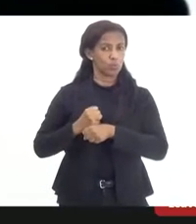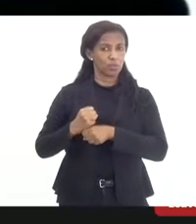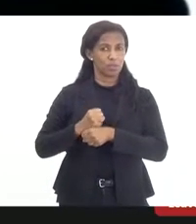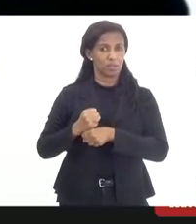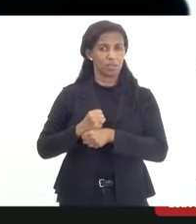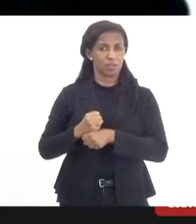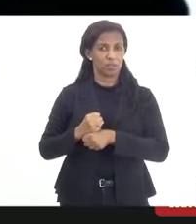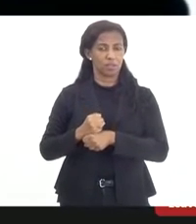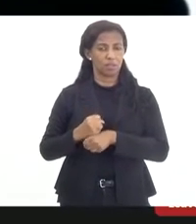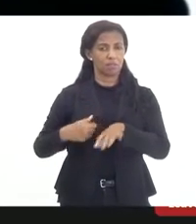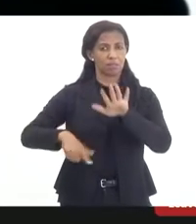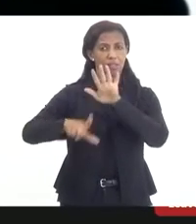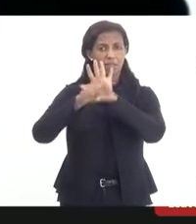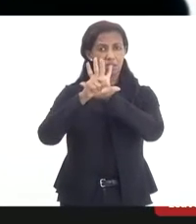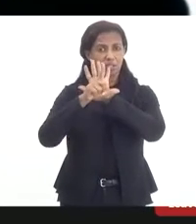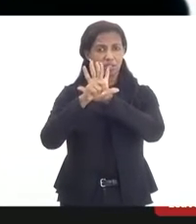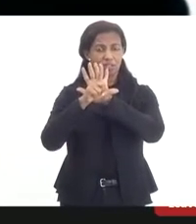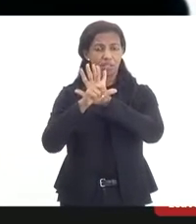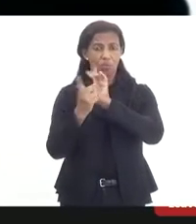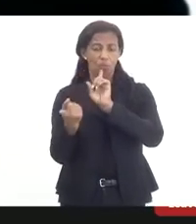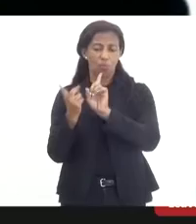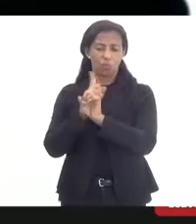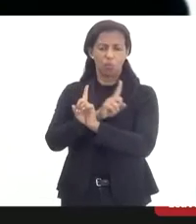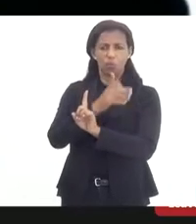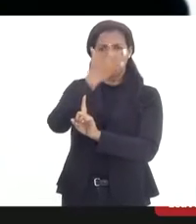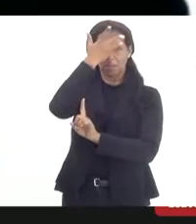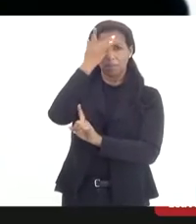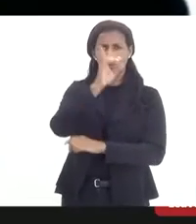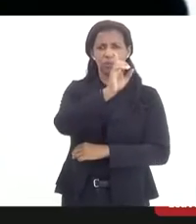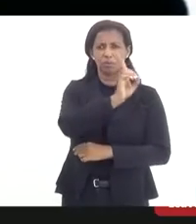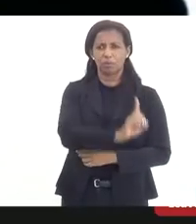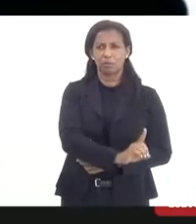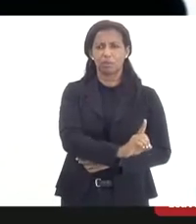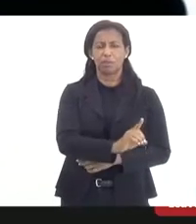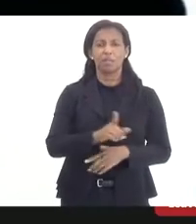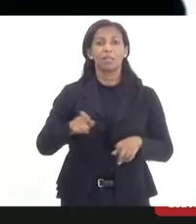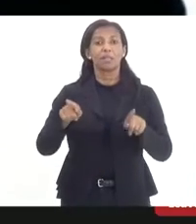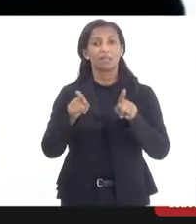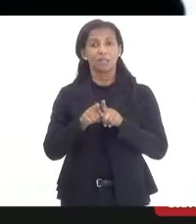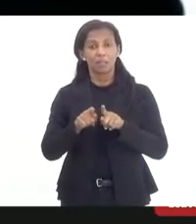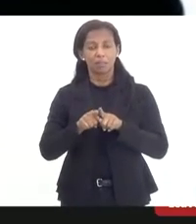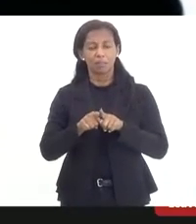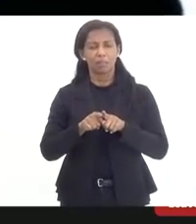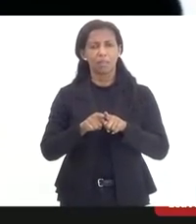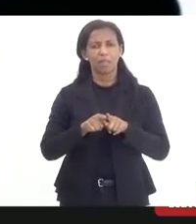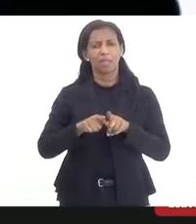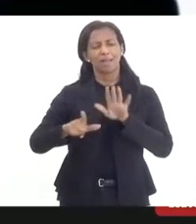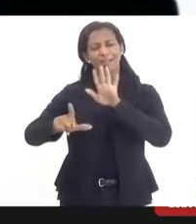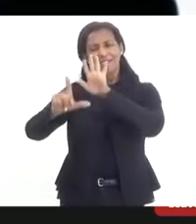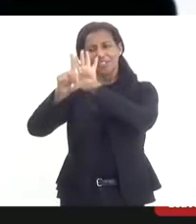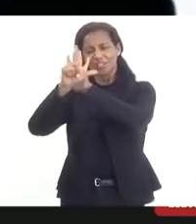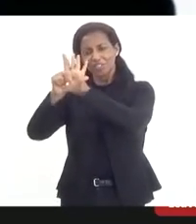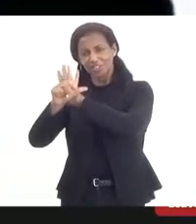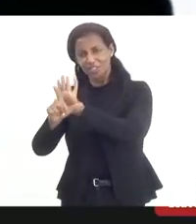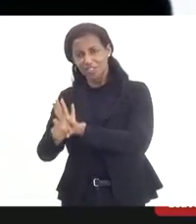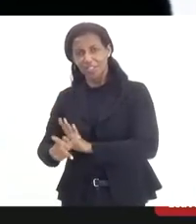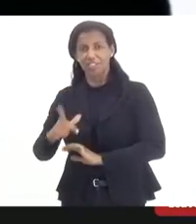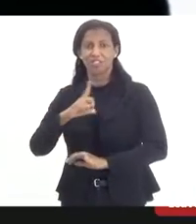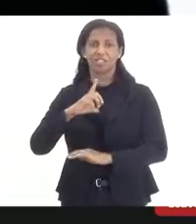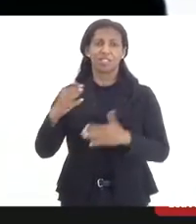relação à legislação voltada para a pessoa com deficiência. Porém, grande parte das leis que existem,